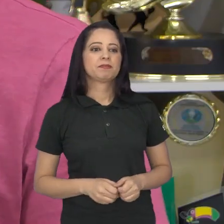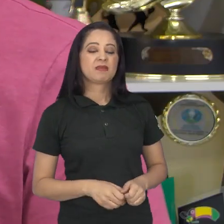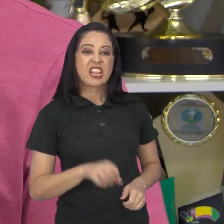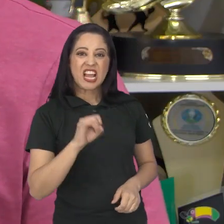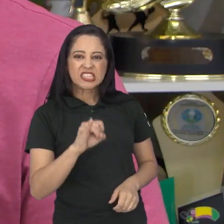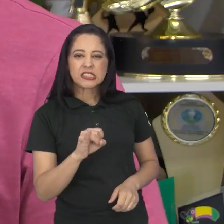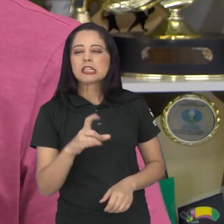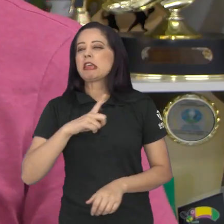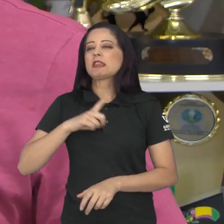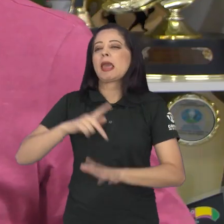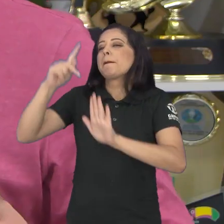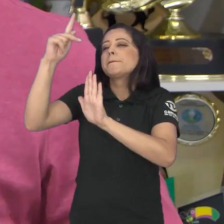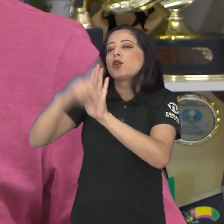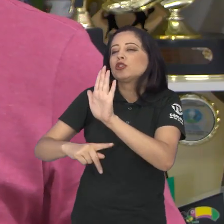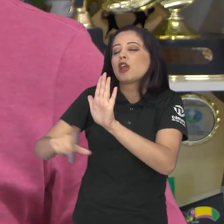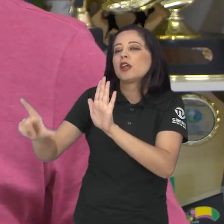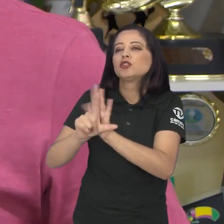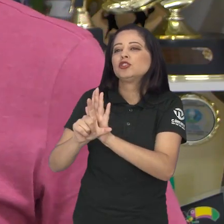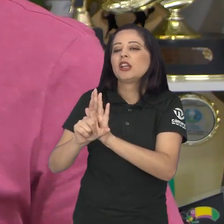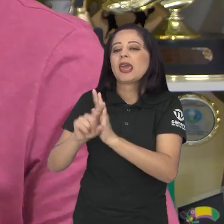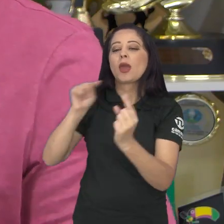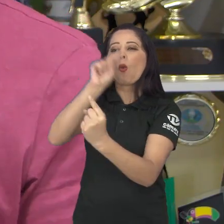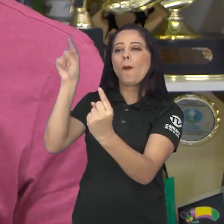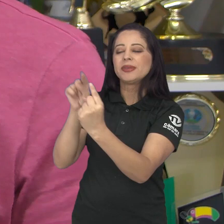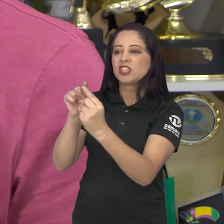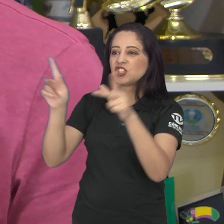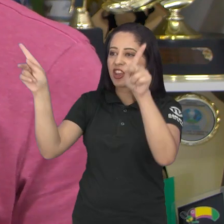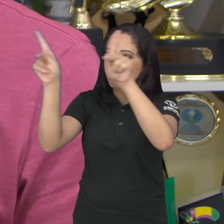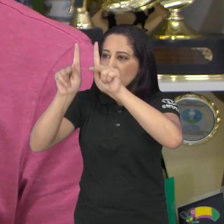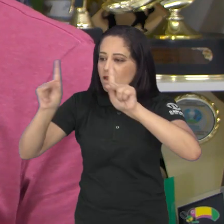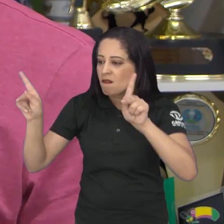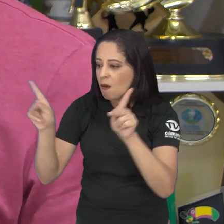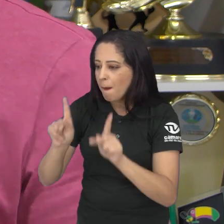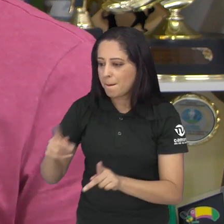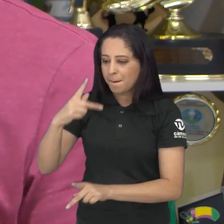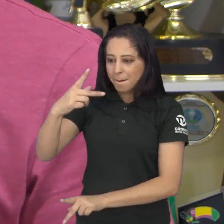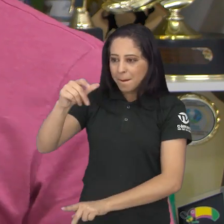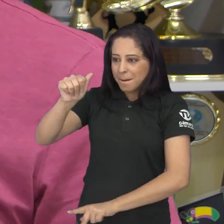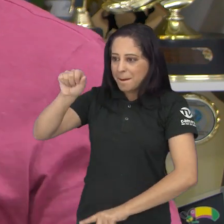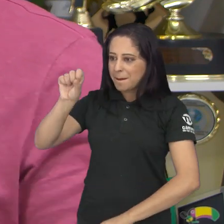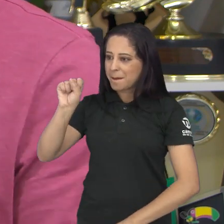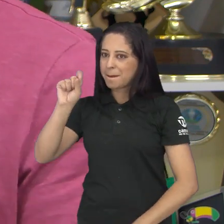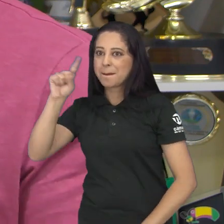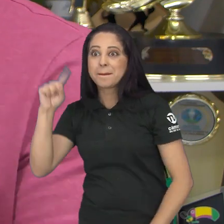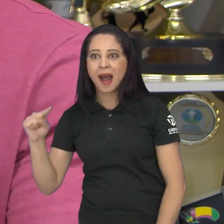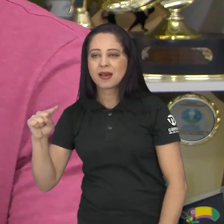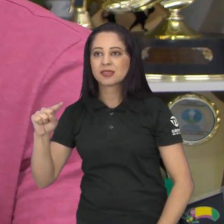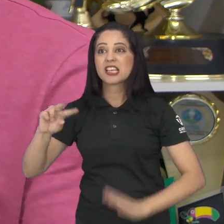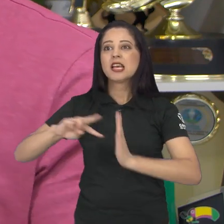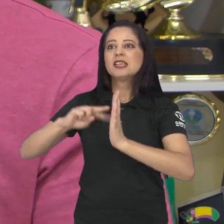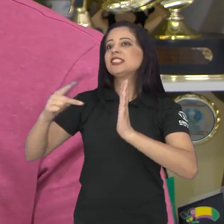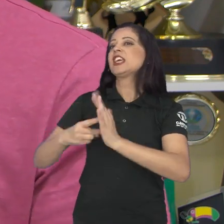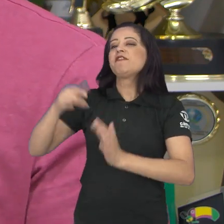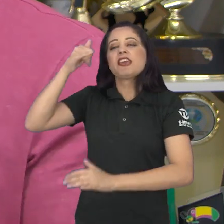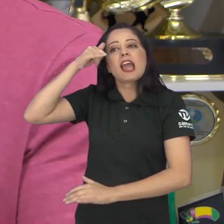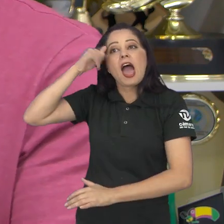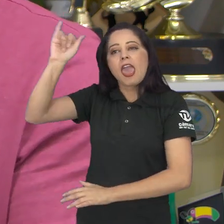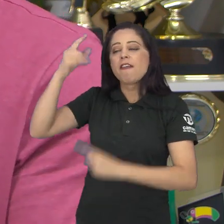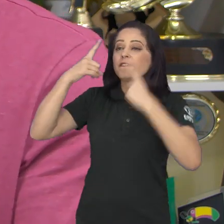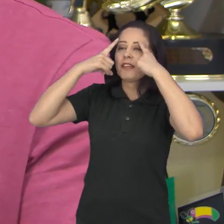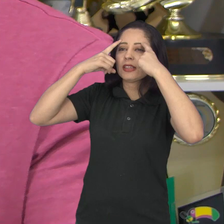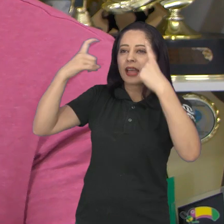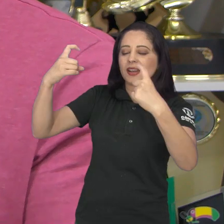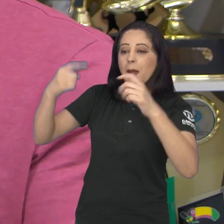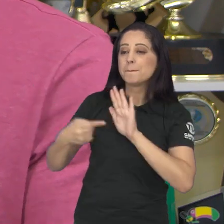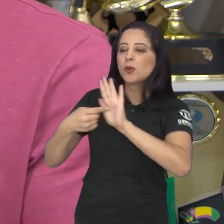Quando vem um projeto desse de paz nas escolas, é mais um projeto que vem na ajuda no combate à violência e